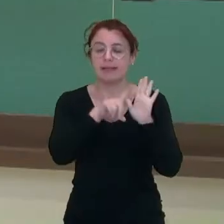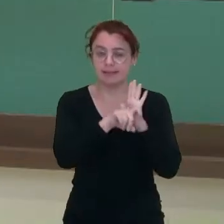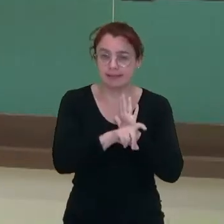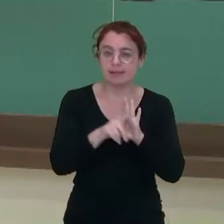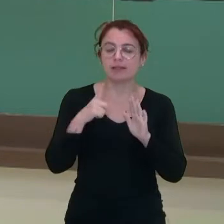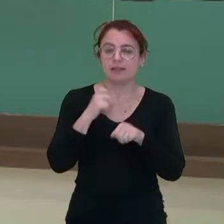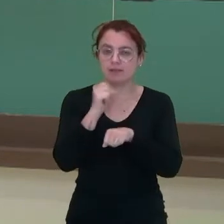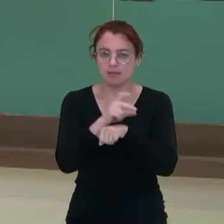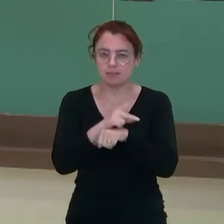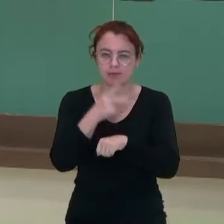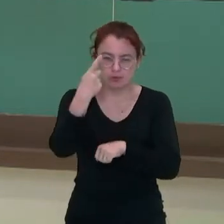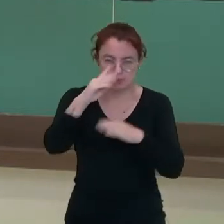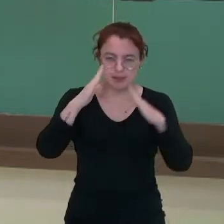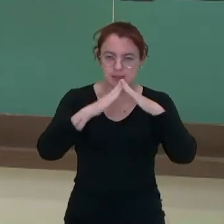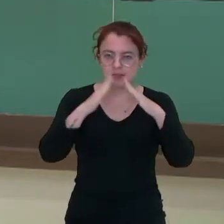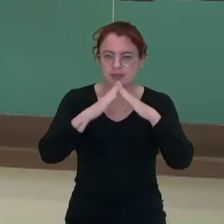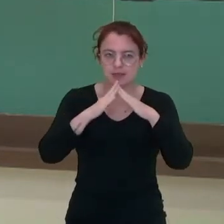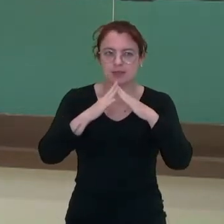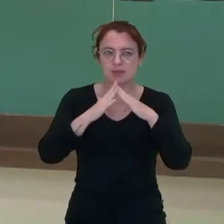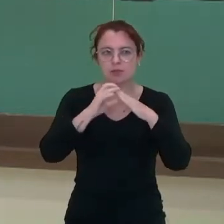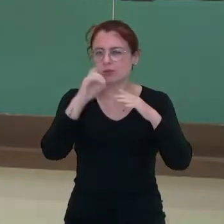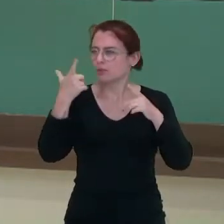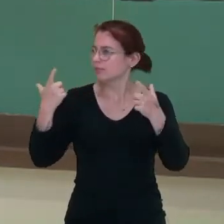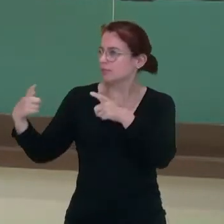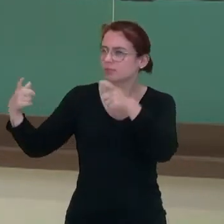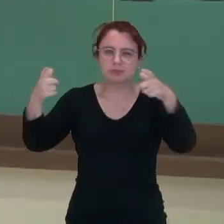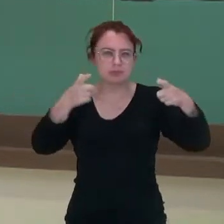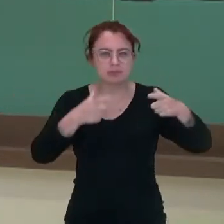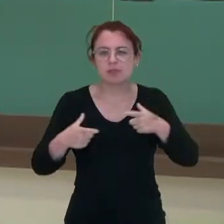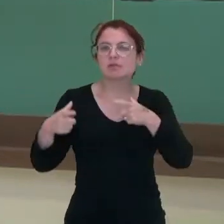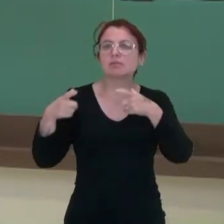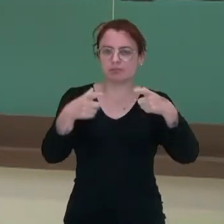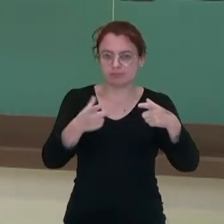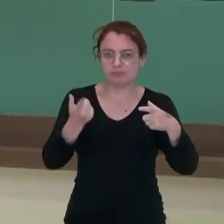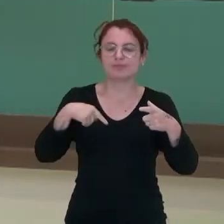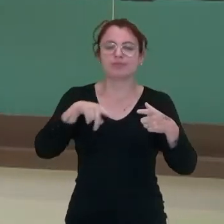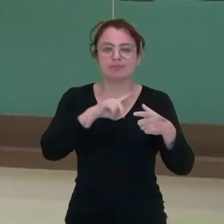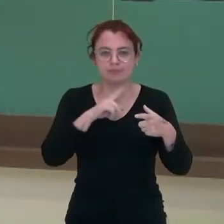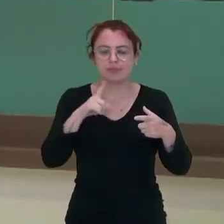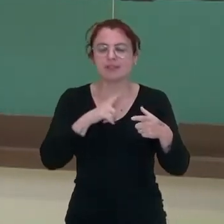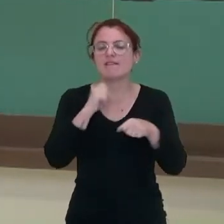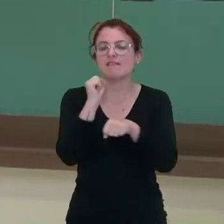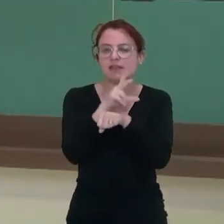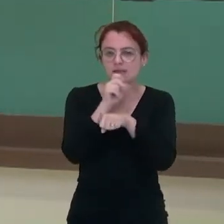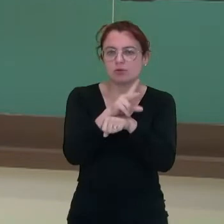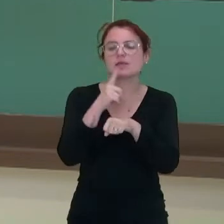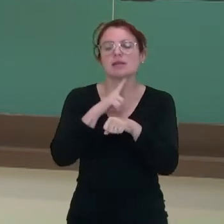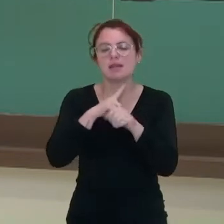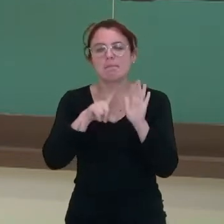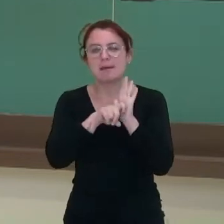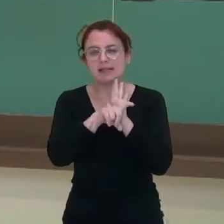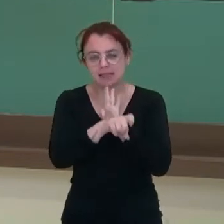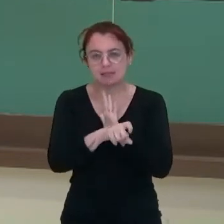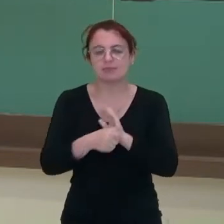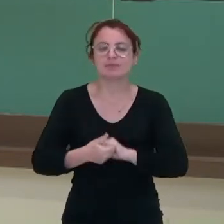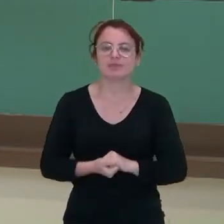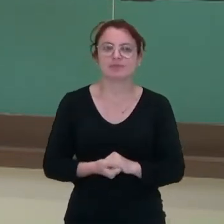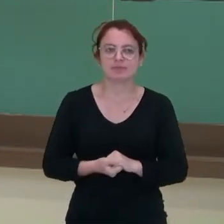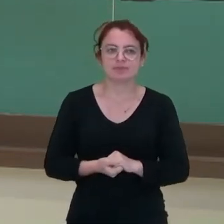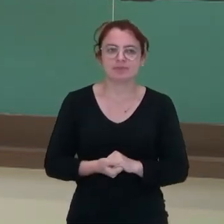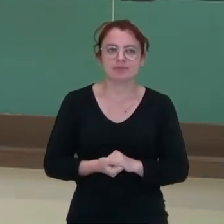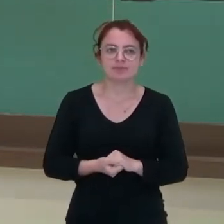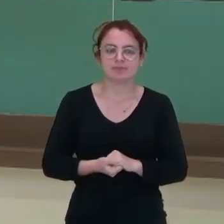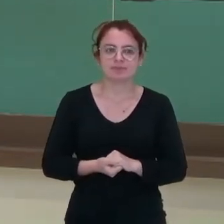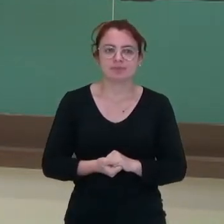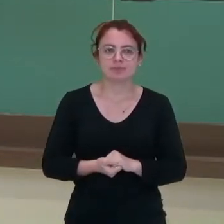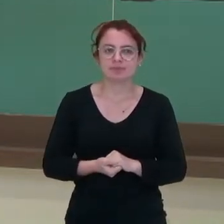agora, ou na escola, ou nesse espaço que eu me encontro, eu posso ter vírus ou bactérias. É, nesse